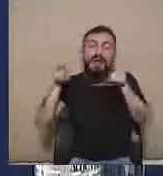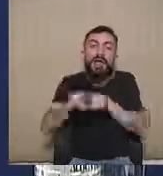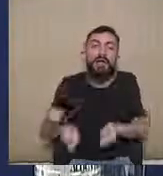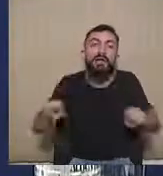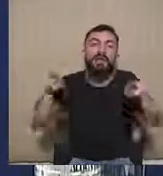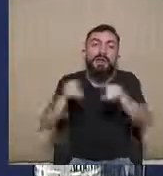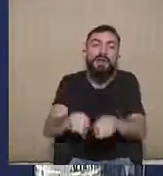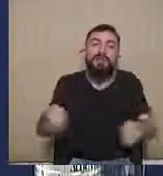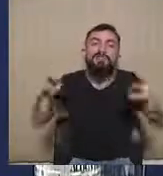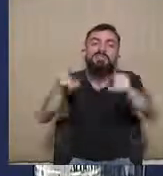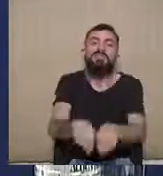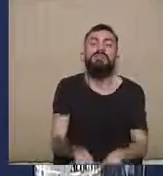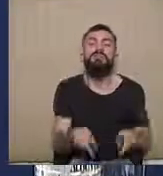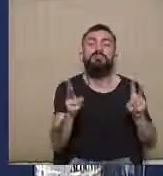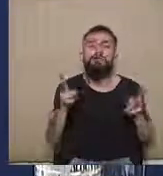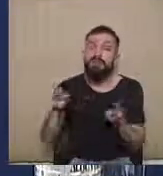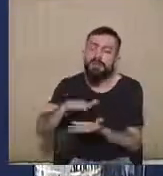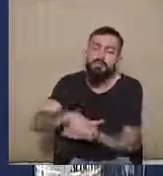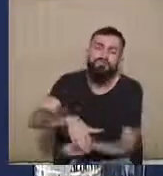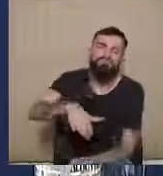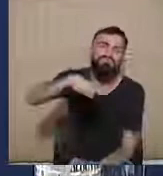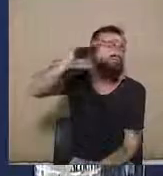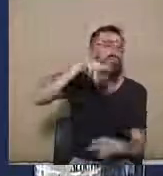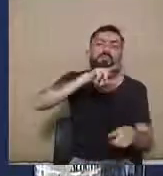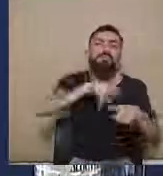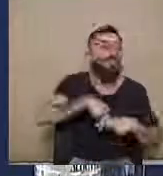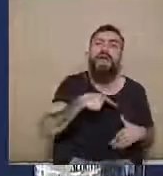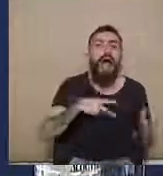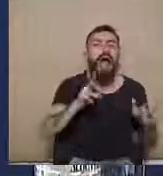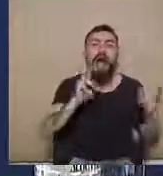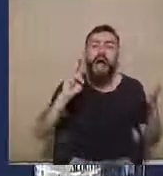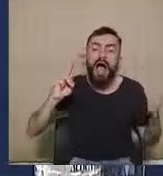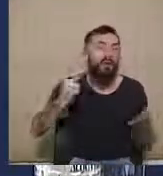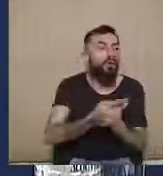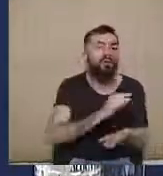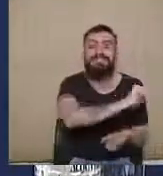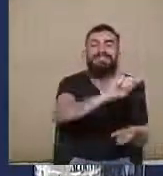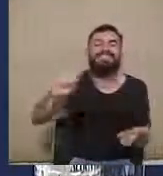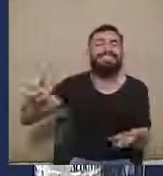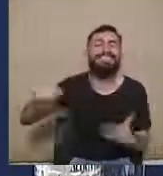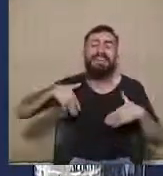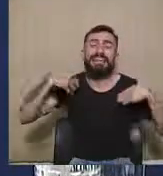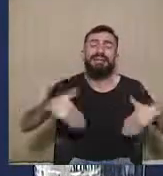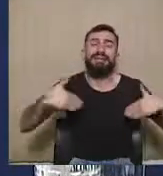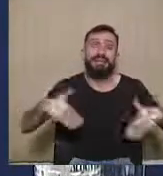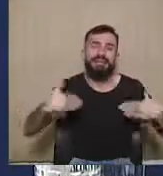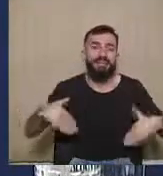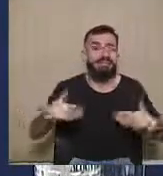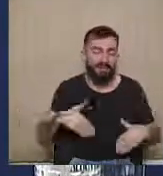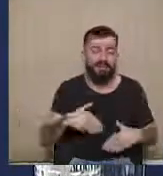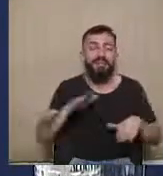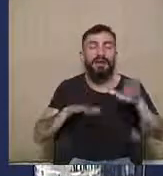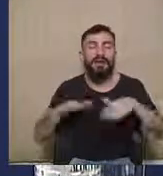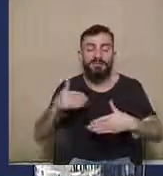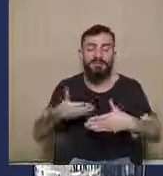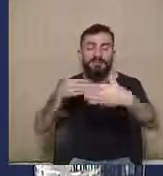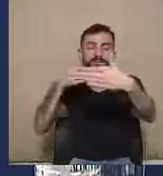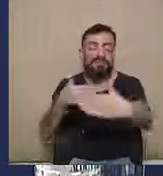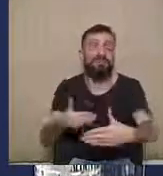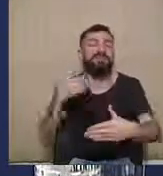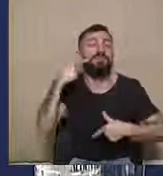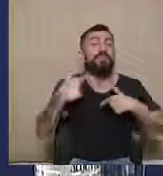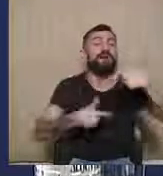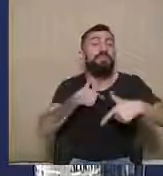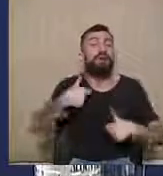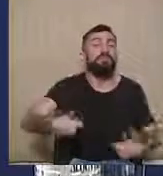volume de demandas que ocorrem nesse curto período, nos mais das vezes, para uma racionalização melhora do trabalho,